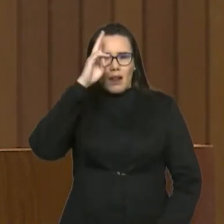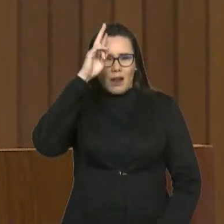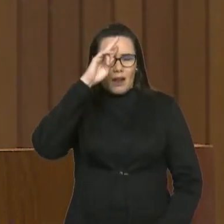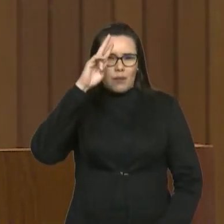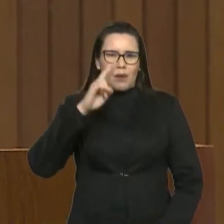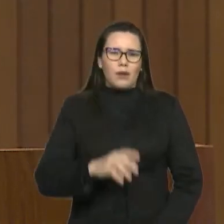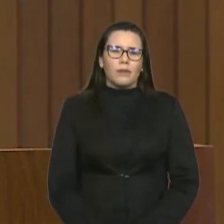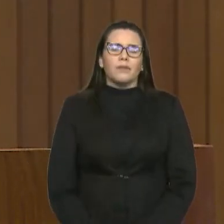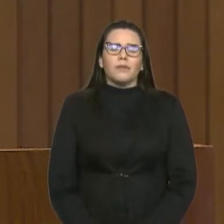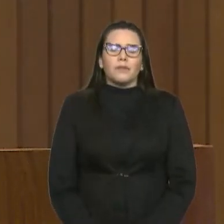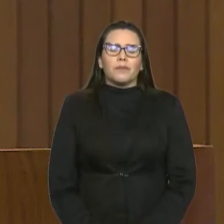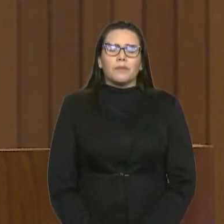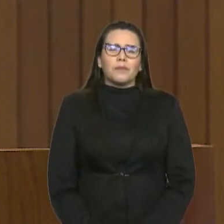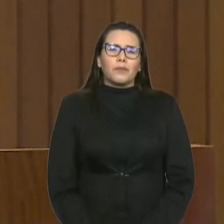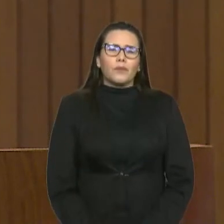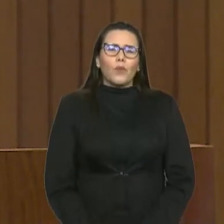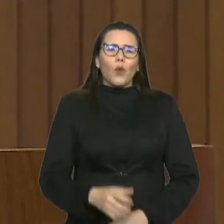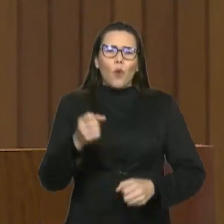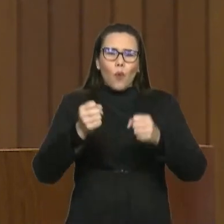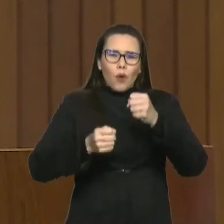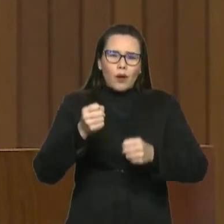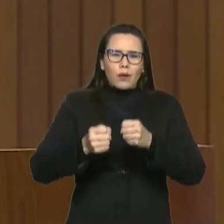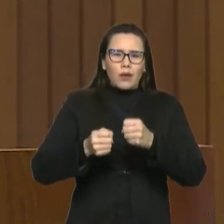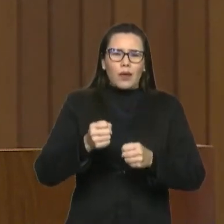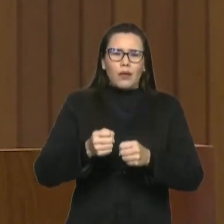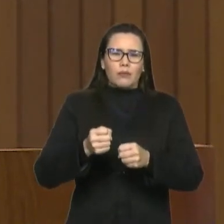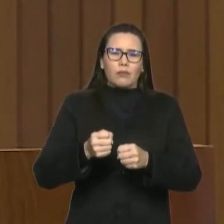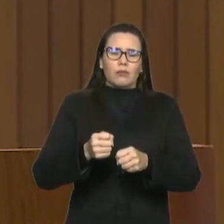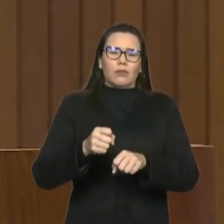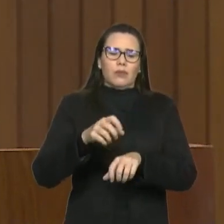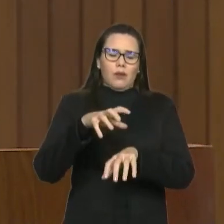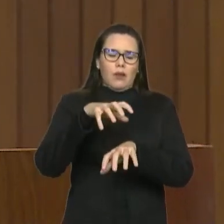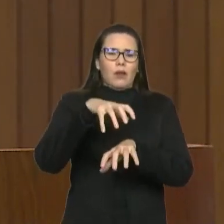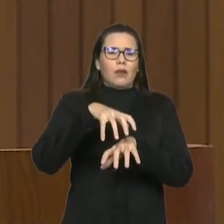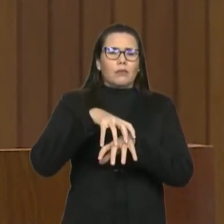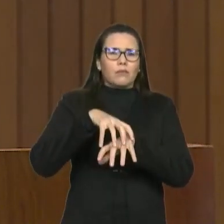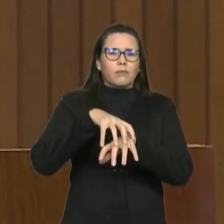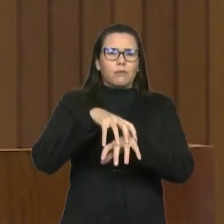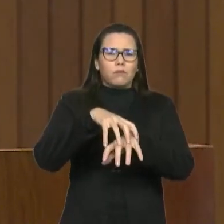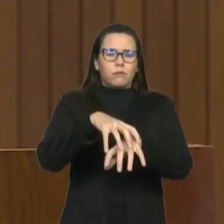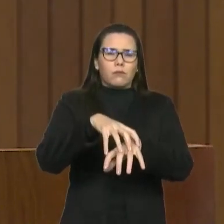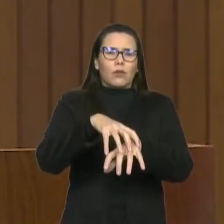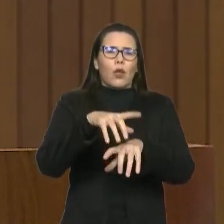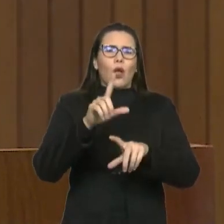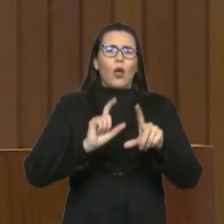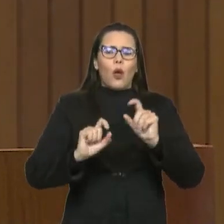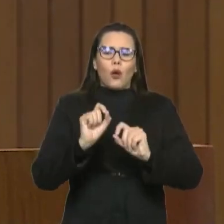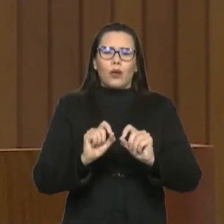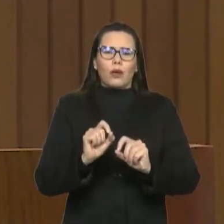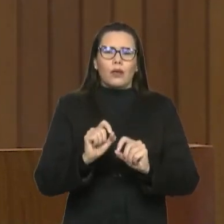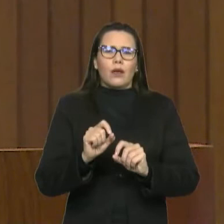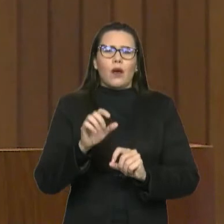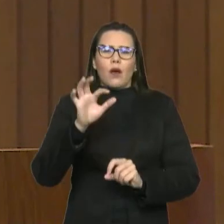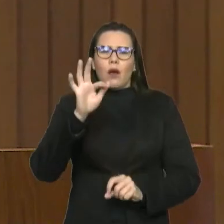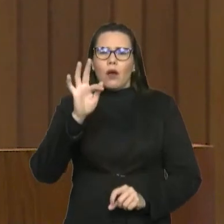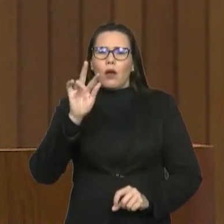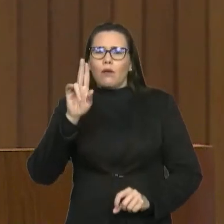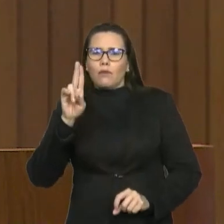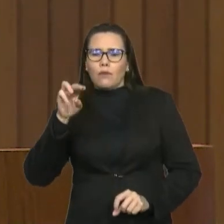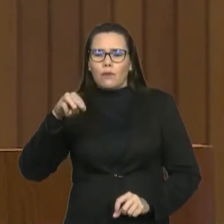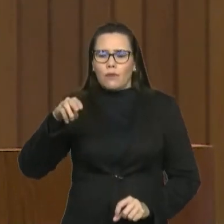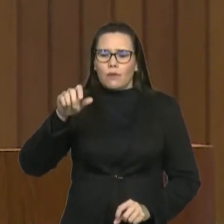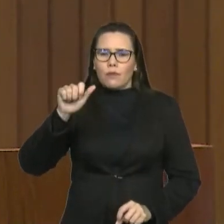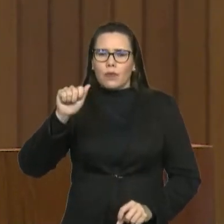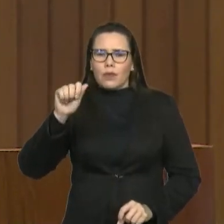espantar, para matar aquele mosquito, porque é o mosquito que mata, não o animal. Não é feito mais pela Prefeitura de São